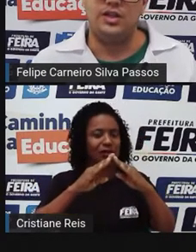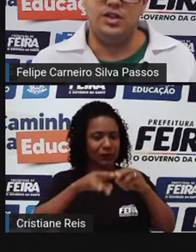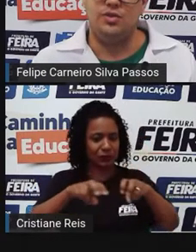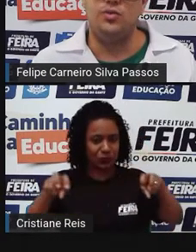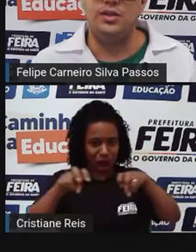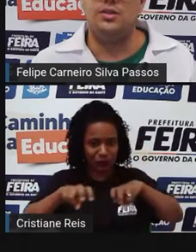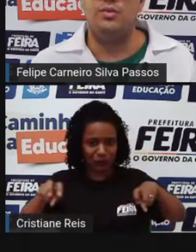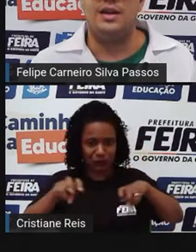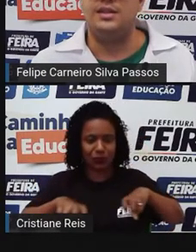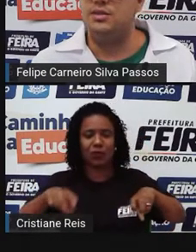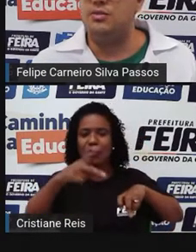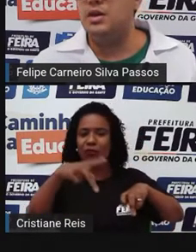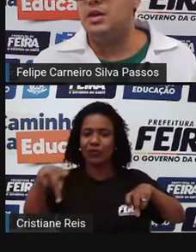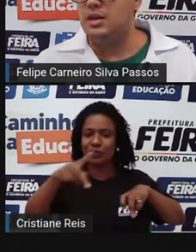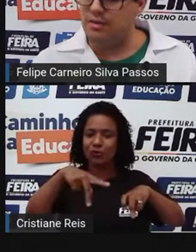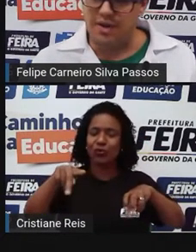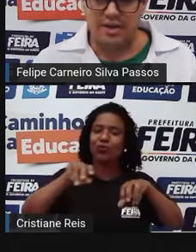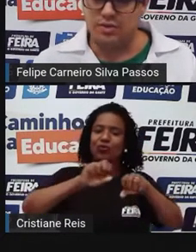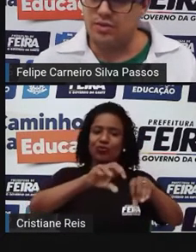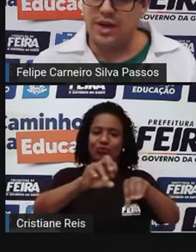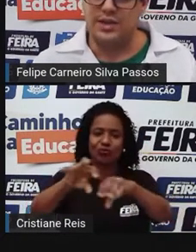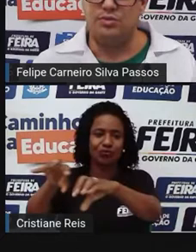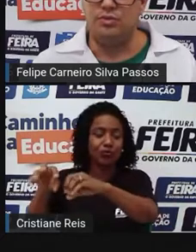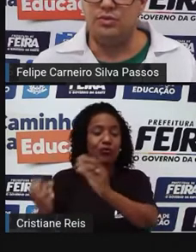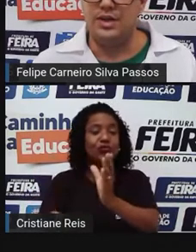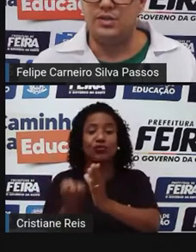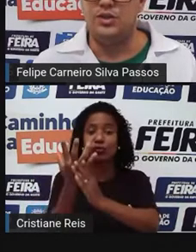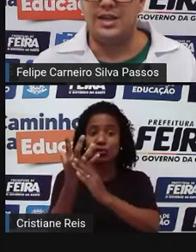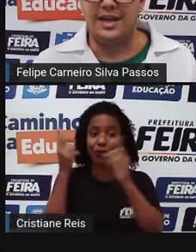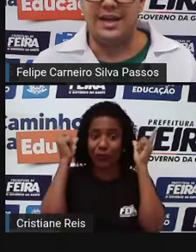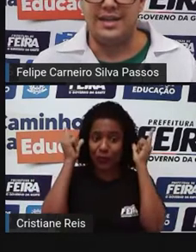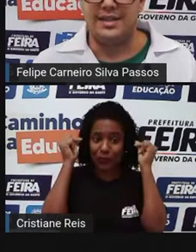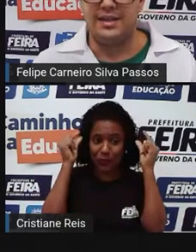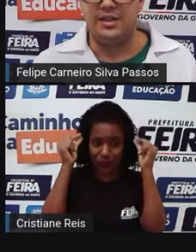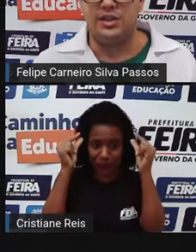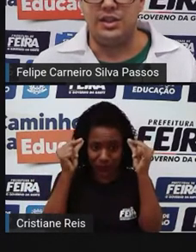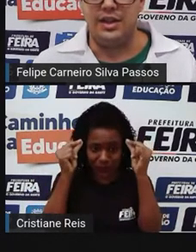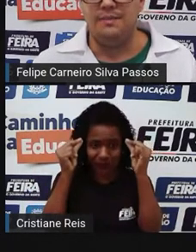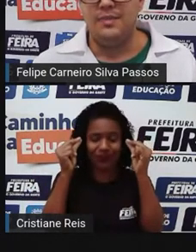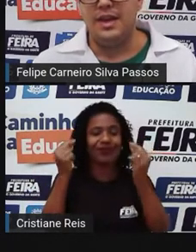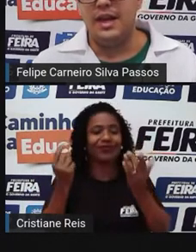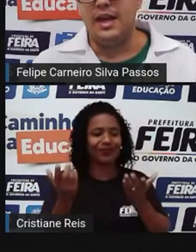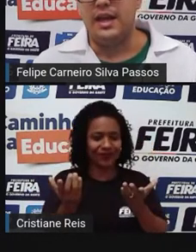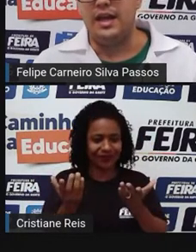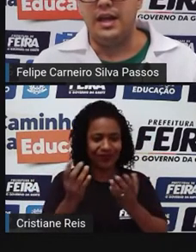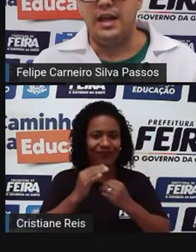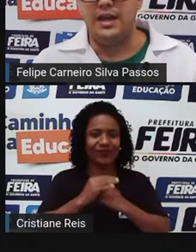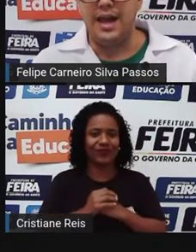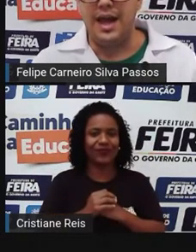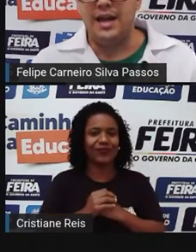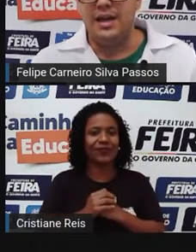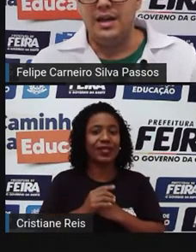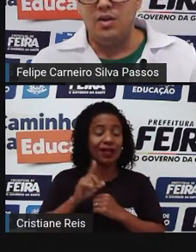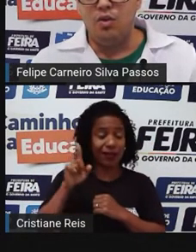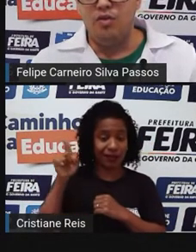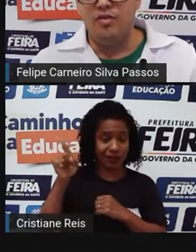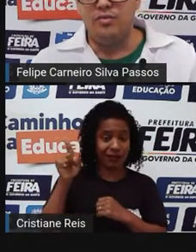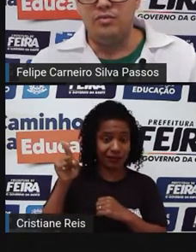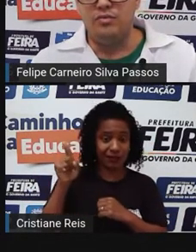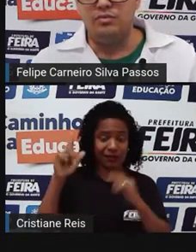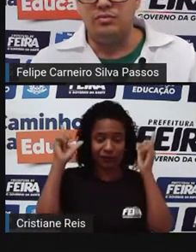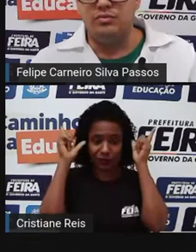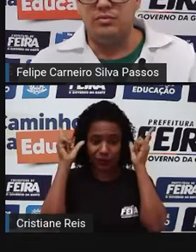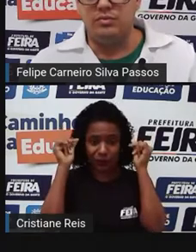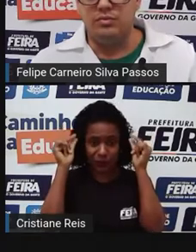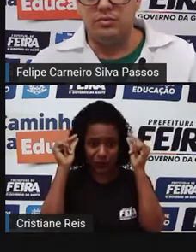escola que a gente usa no Brasil e em vários outros lugares do mundo, eles surgem na Grécia Antiga. Lá houve